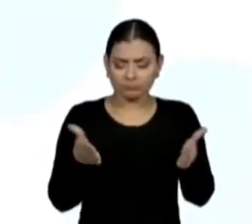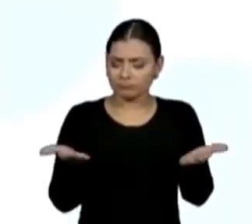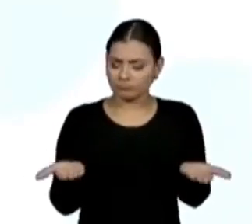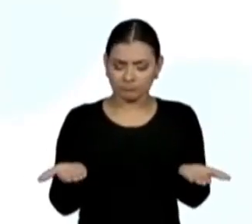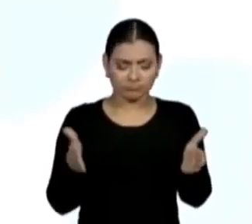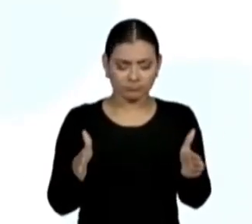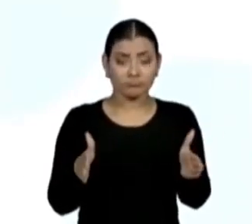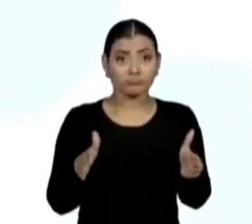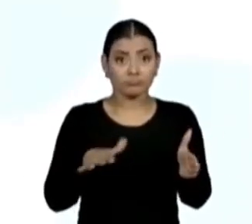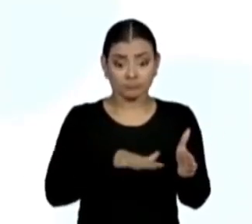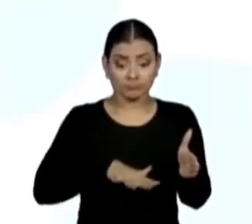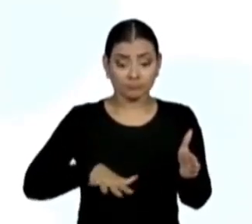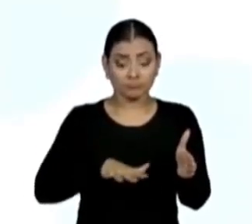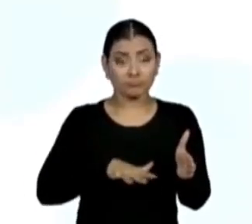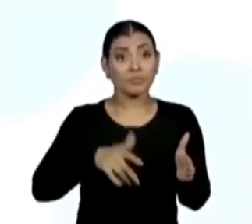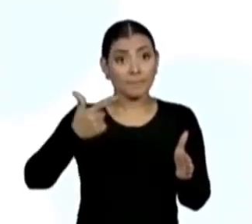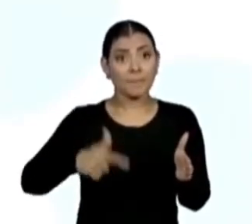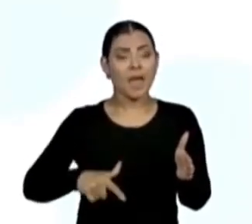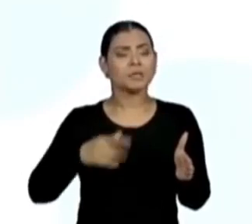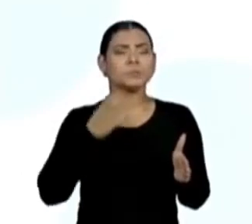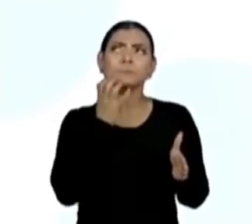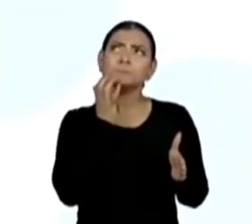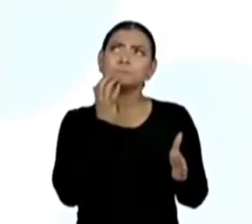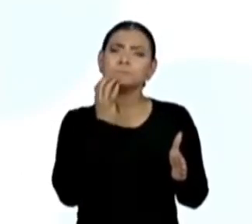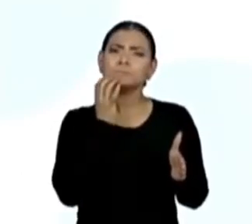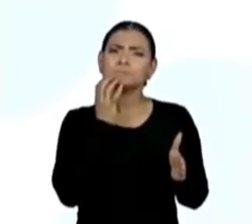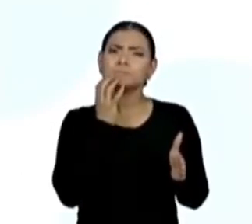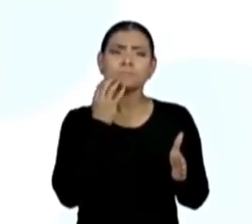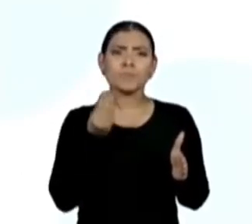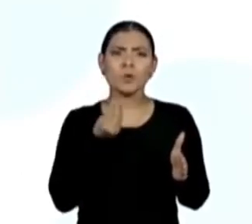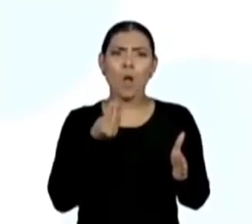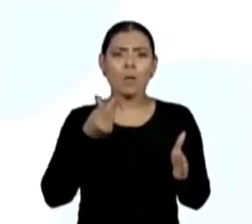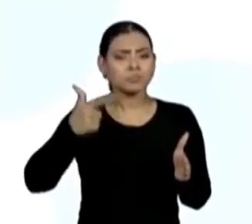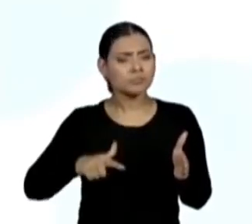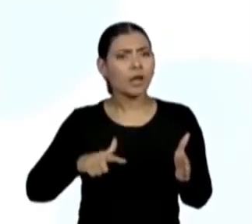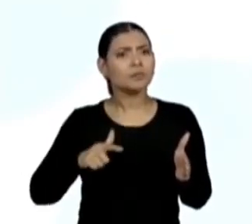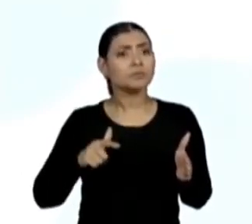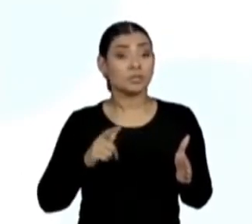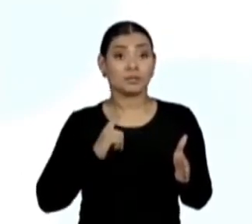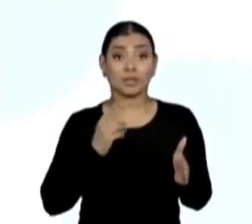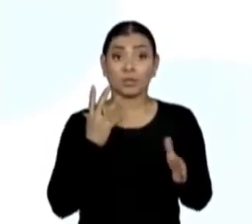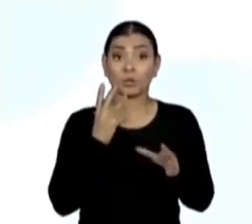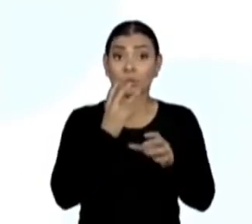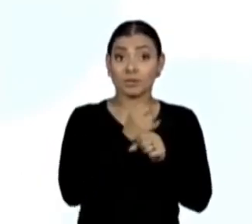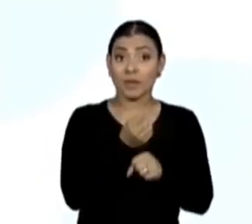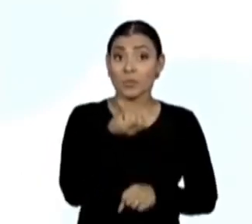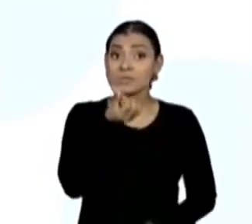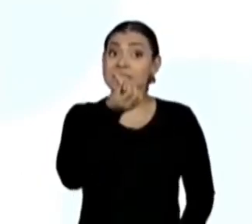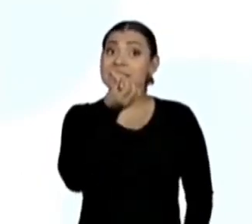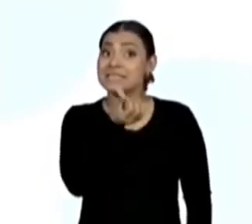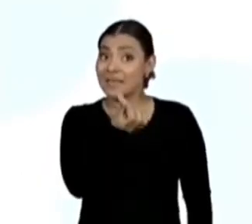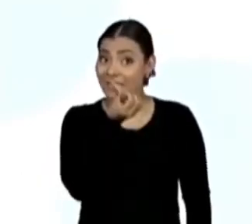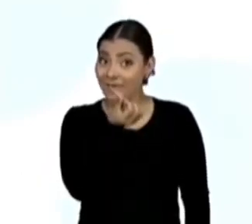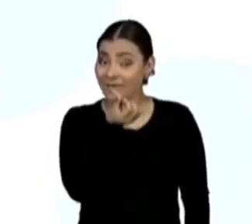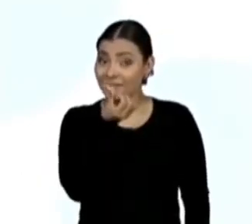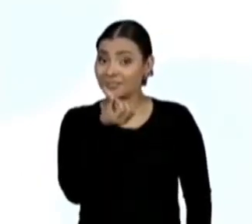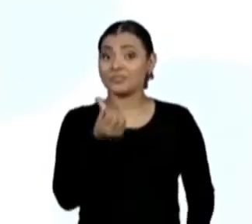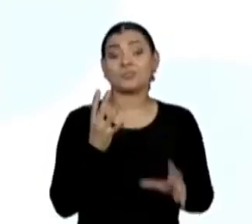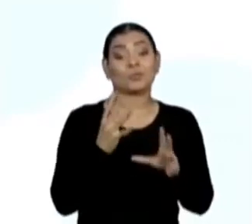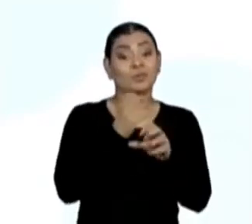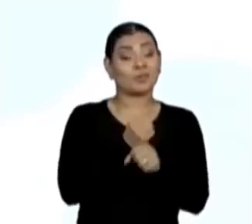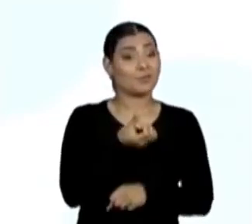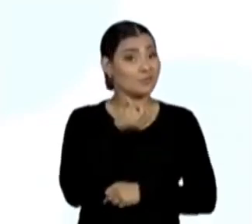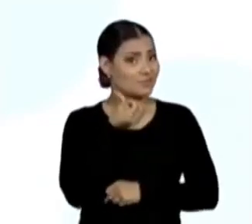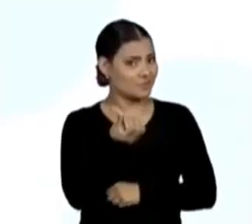Preciso colocar mais quadrados aí, não é? O polígono se repete. São seis, os professores estão apontando. Vamos